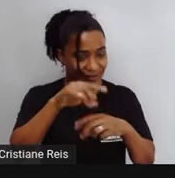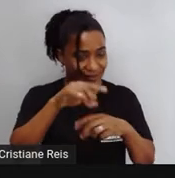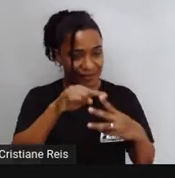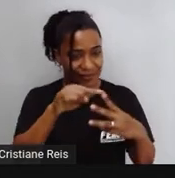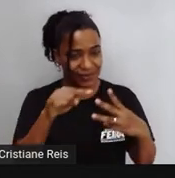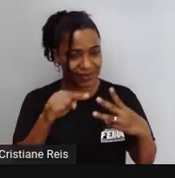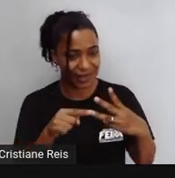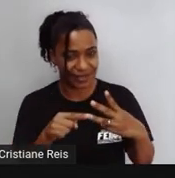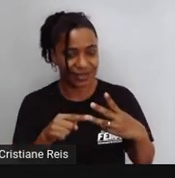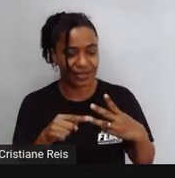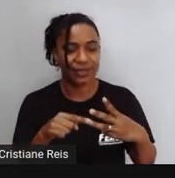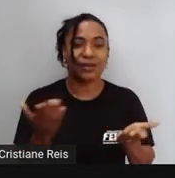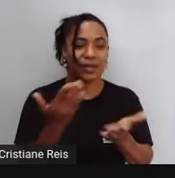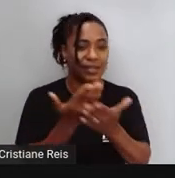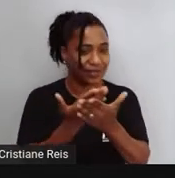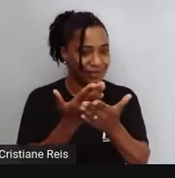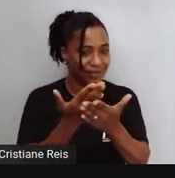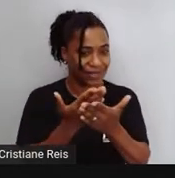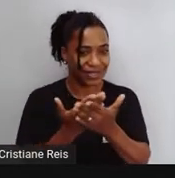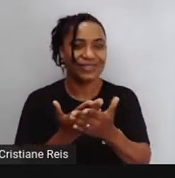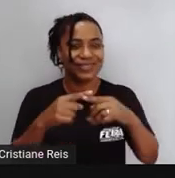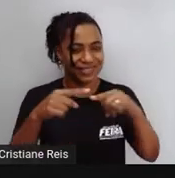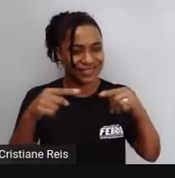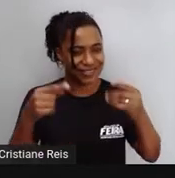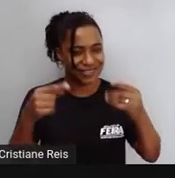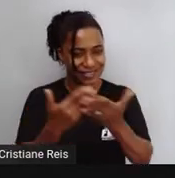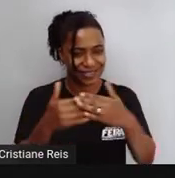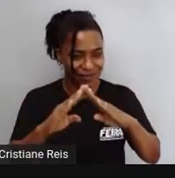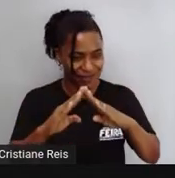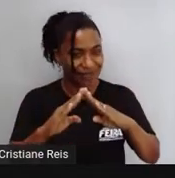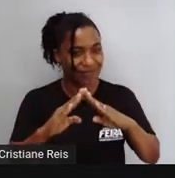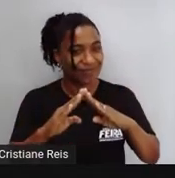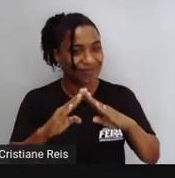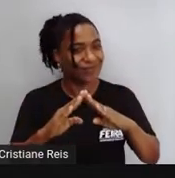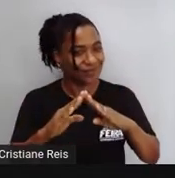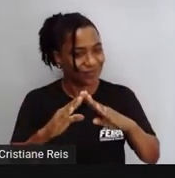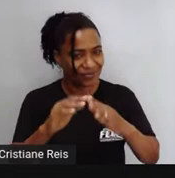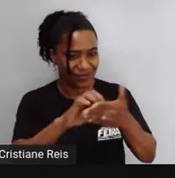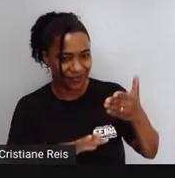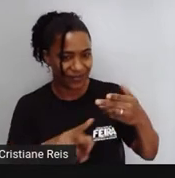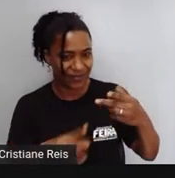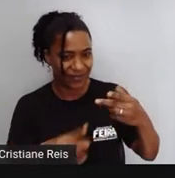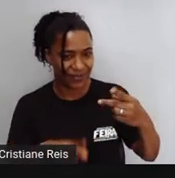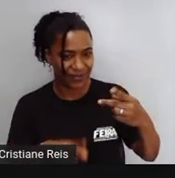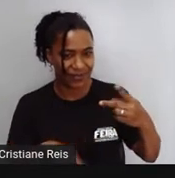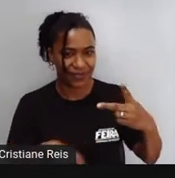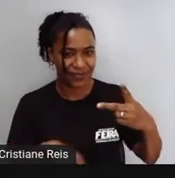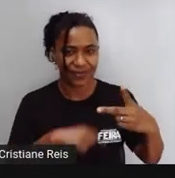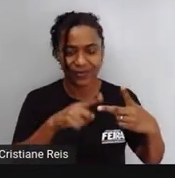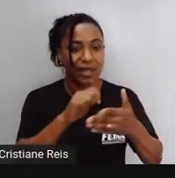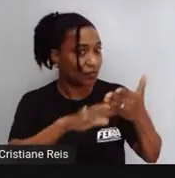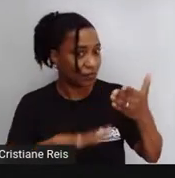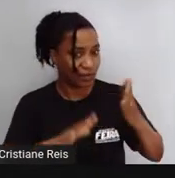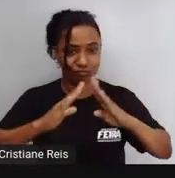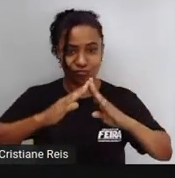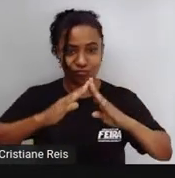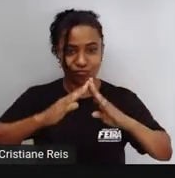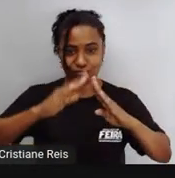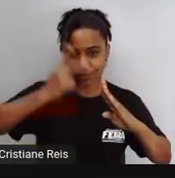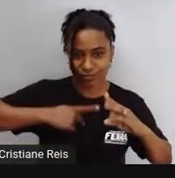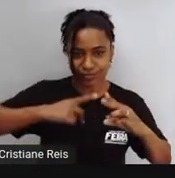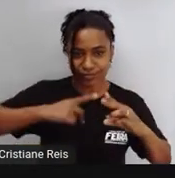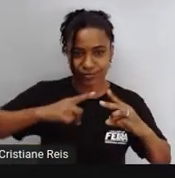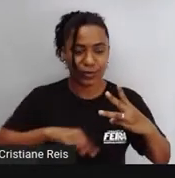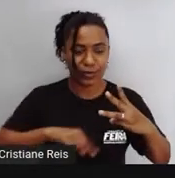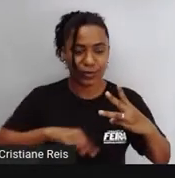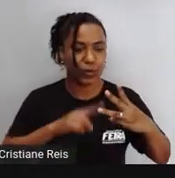Class exercise para atividades de classe, homework para atividades de casa, e doubts,